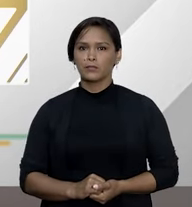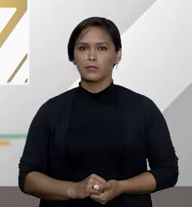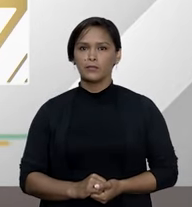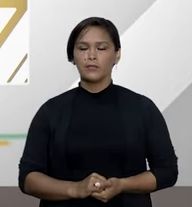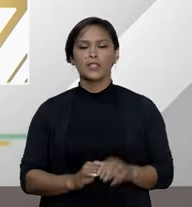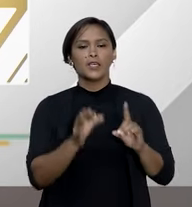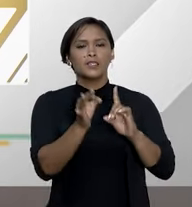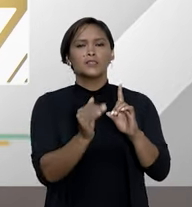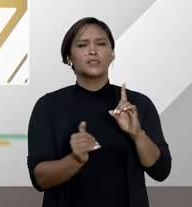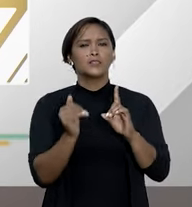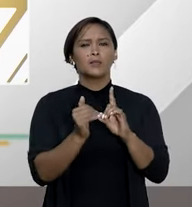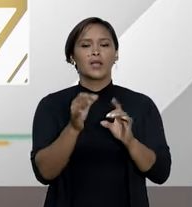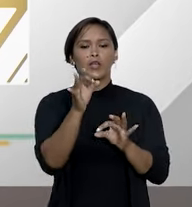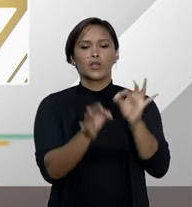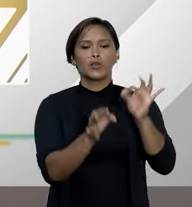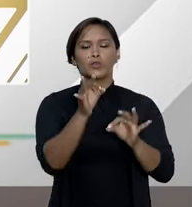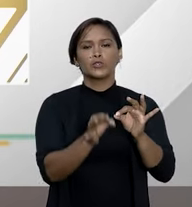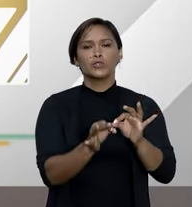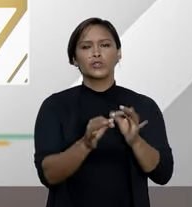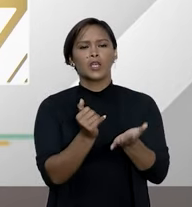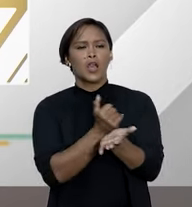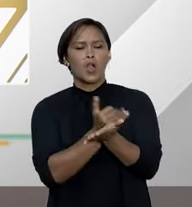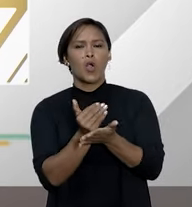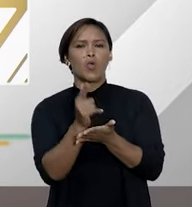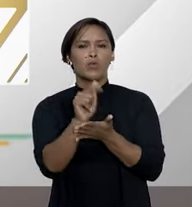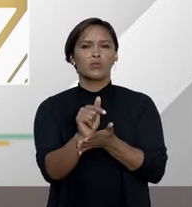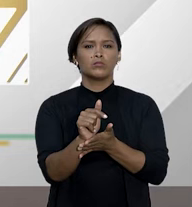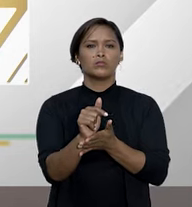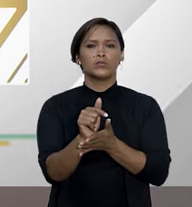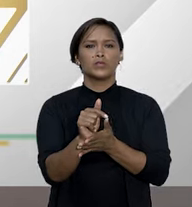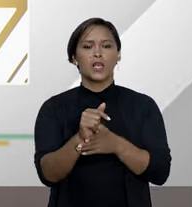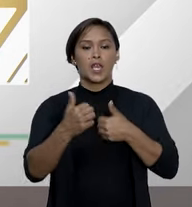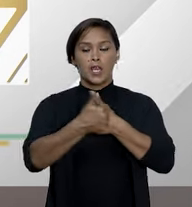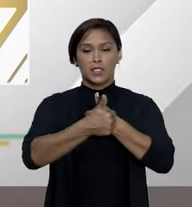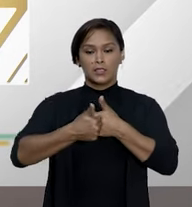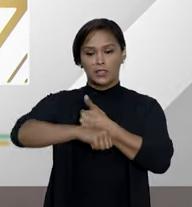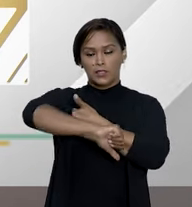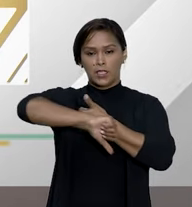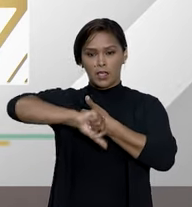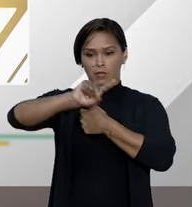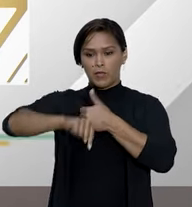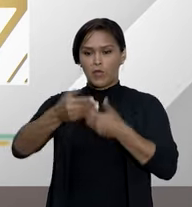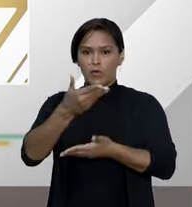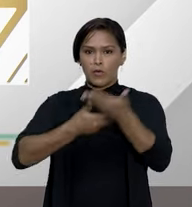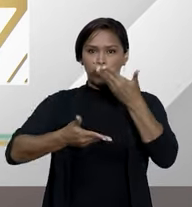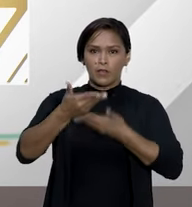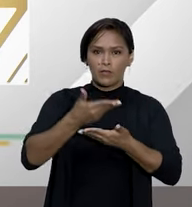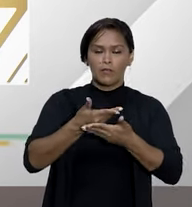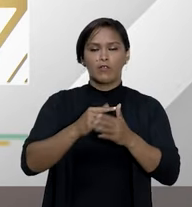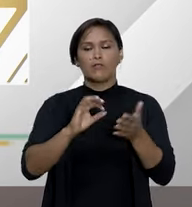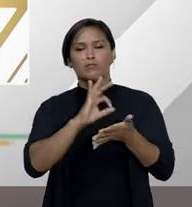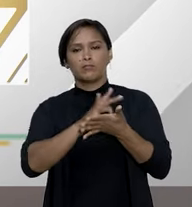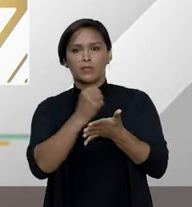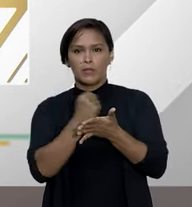desembargador e o judiciário costuma reconhecer dano moral nesses casos envolvendo o plano de saúde